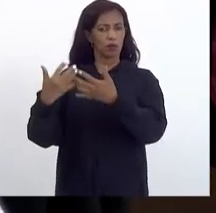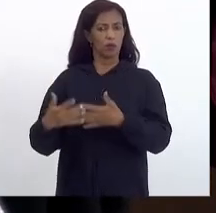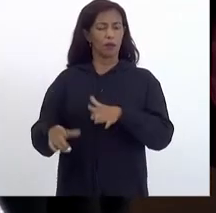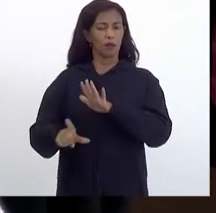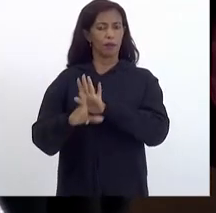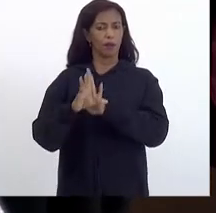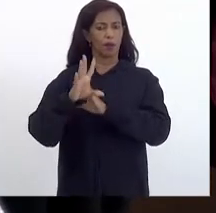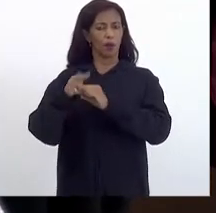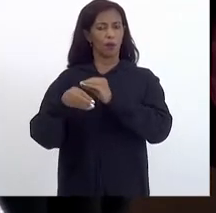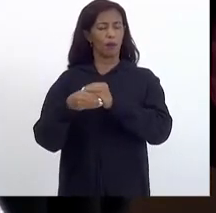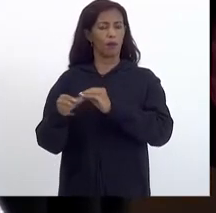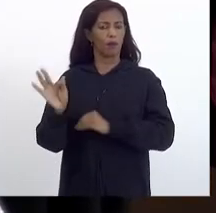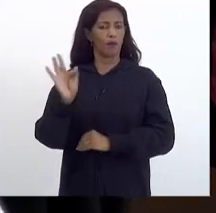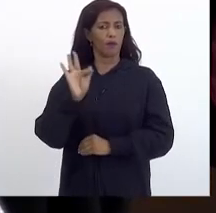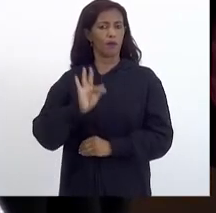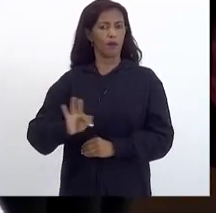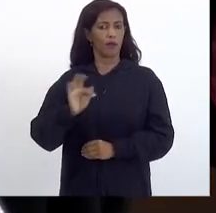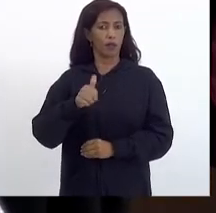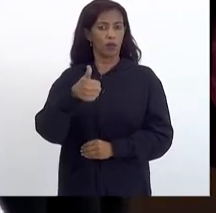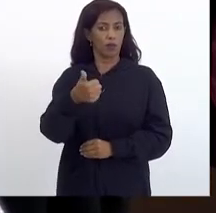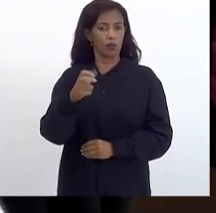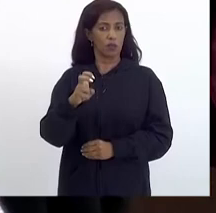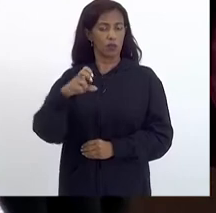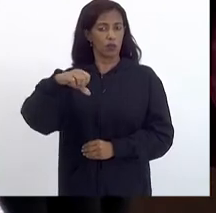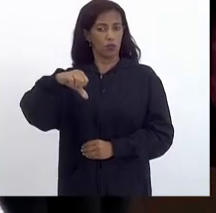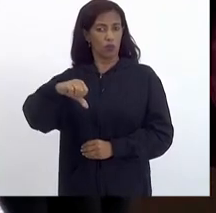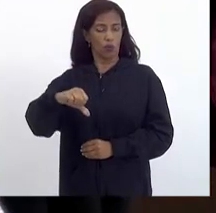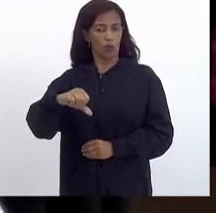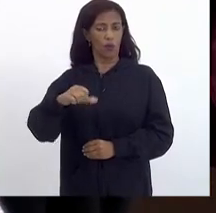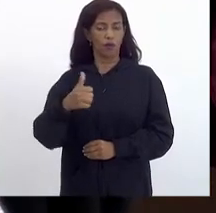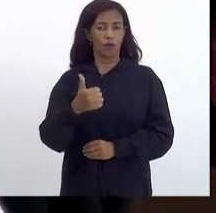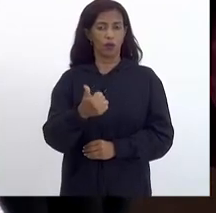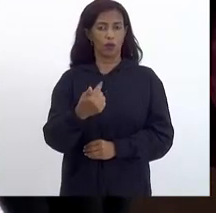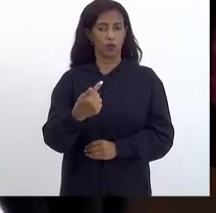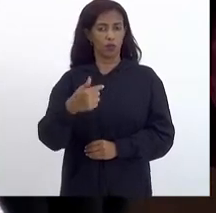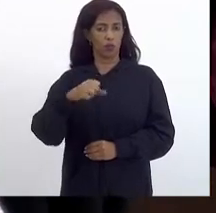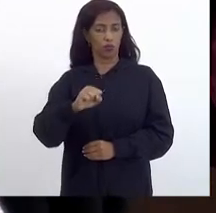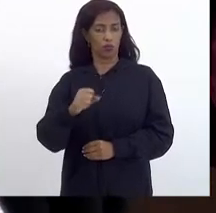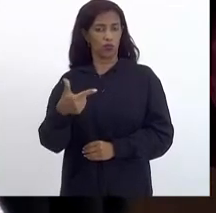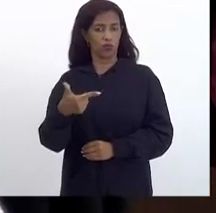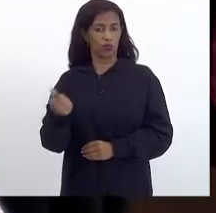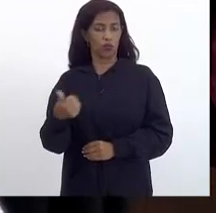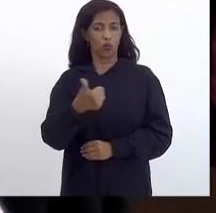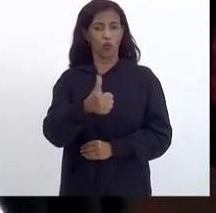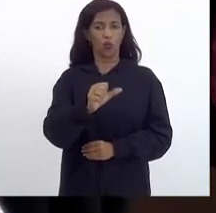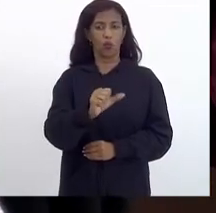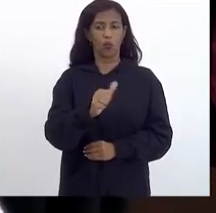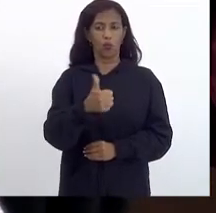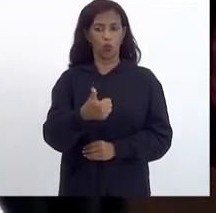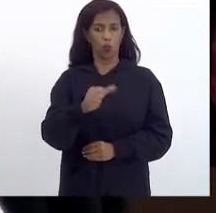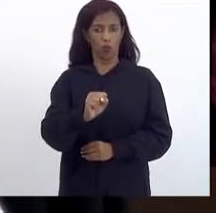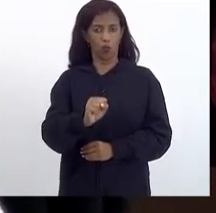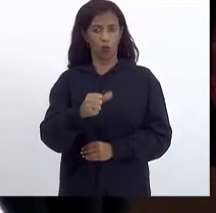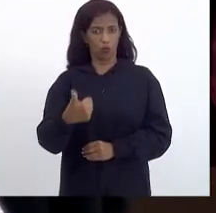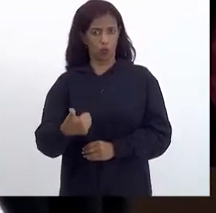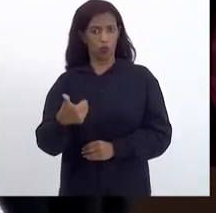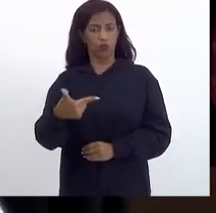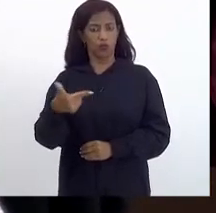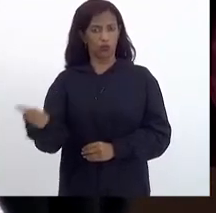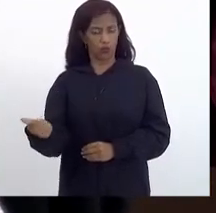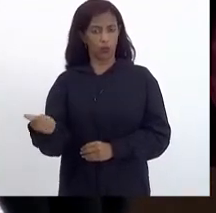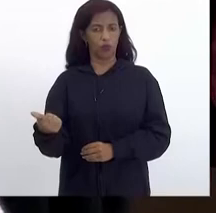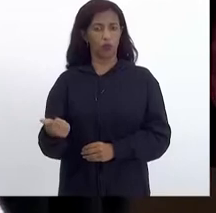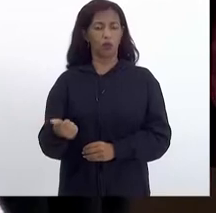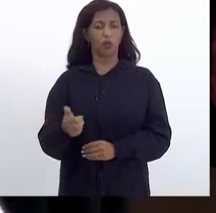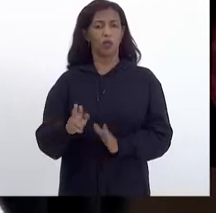complementares federais 159, de 17, 178, de 21, 181, de 21, e